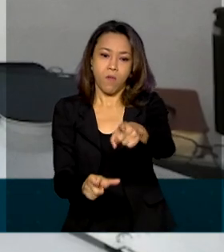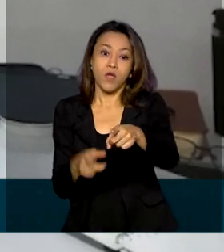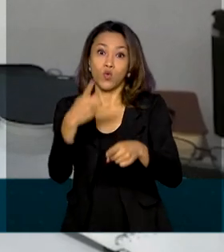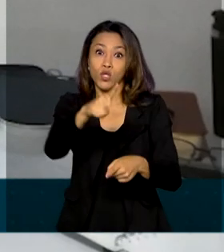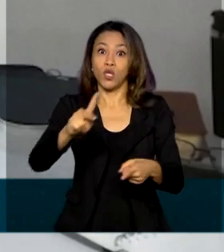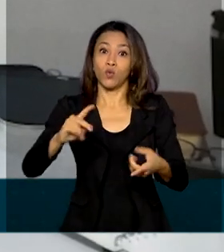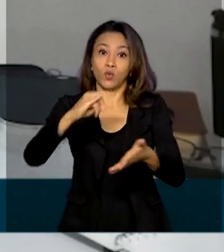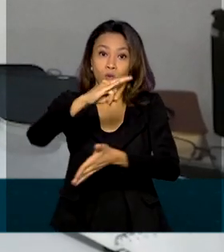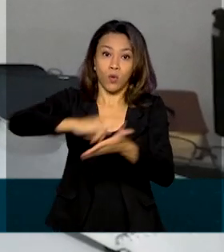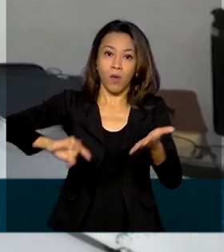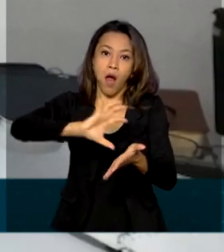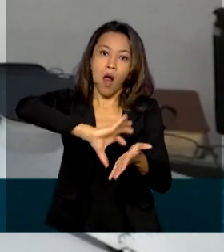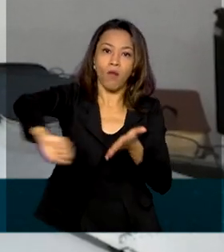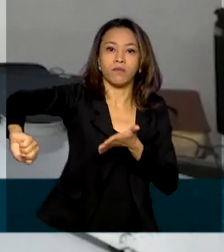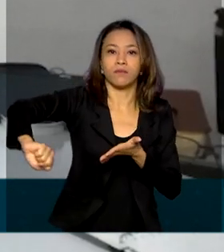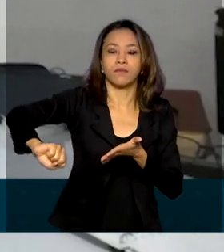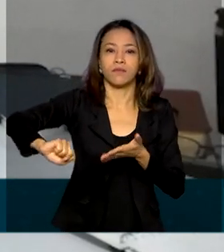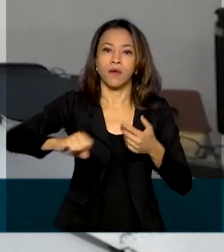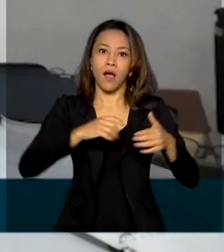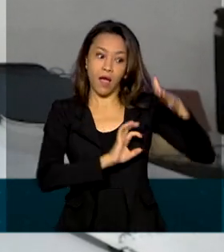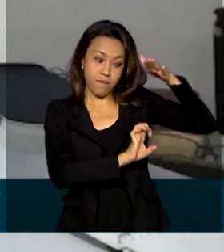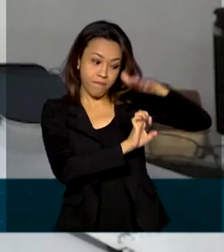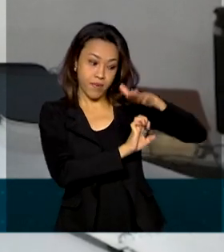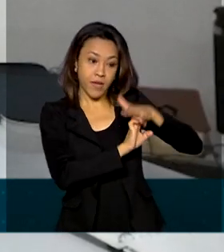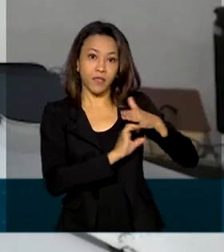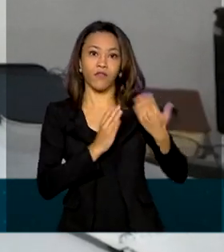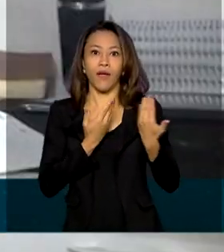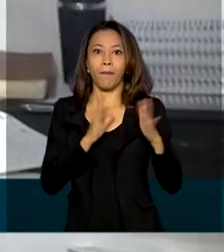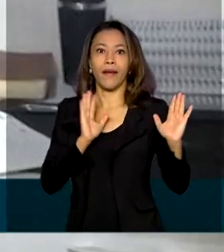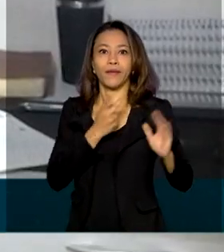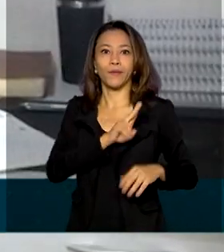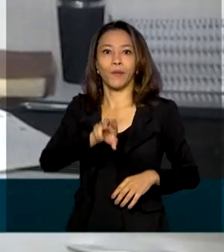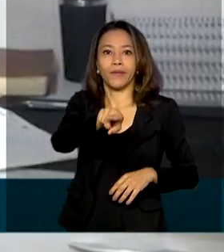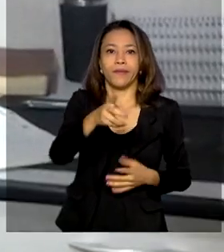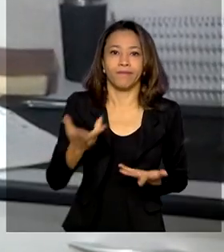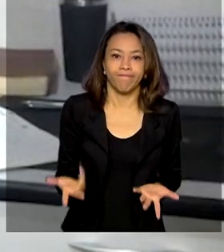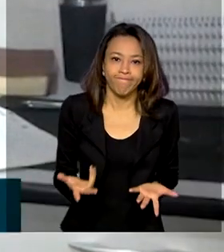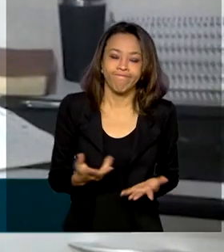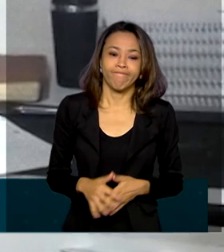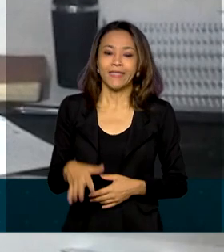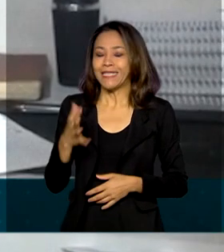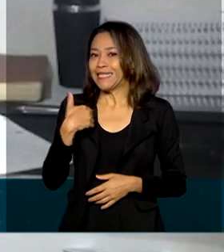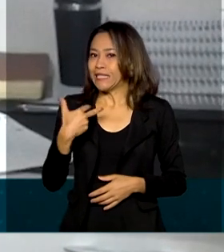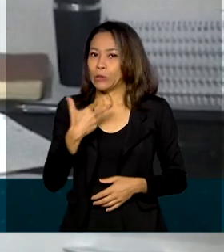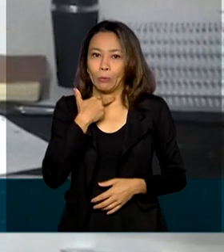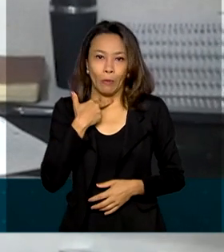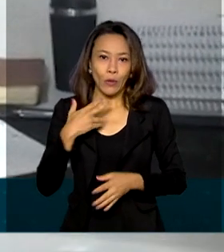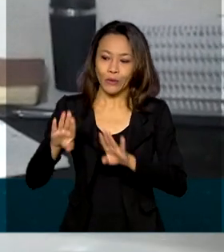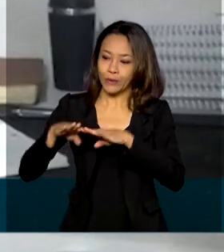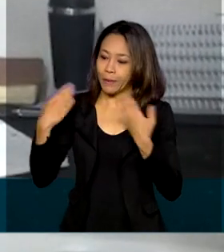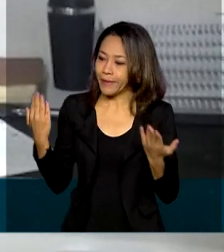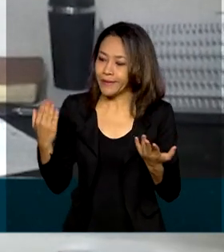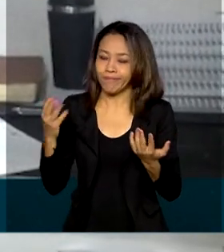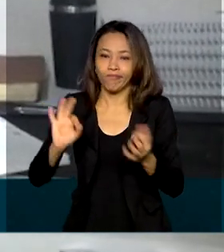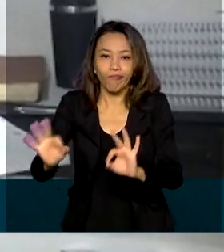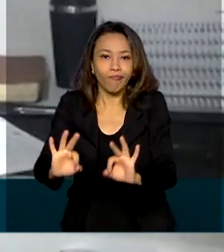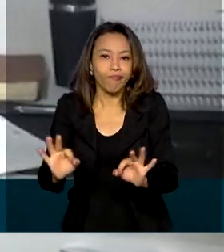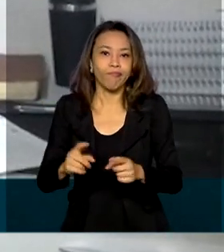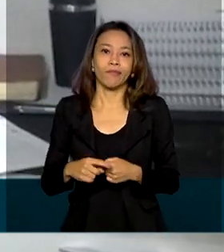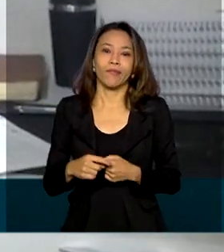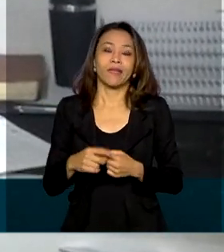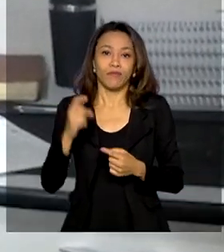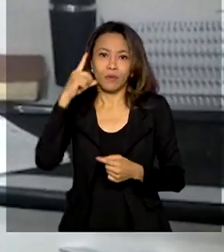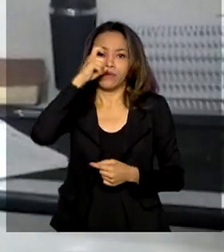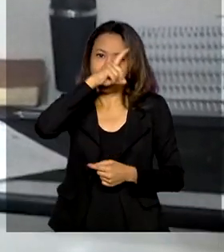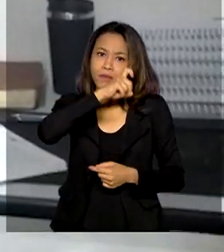documentos roubados, uma empresa foi aberta no nome dele. Não posso abrir mais conta, comprar em lojas, então